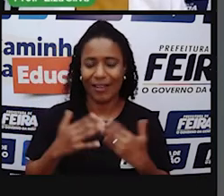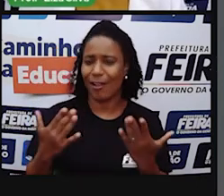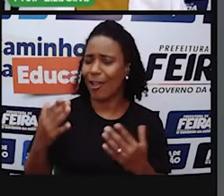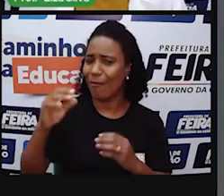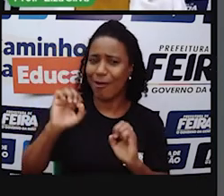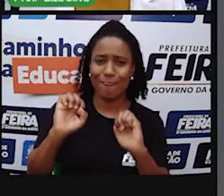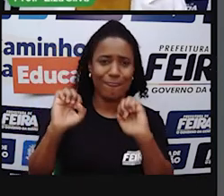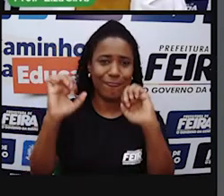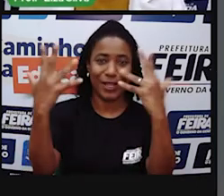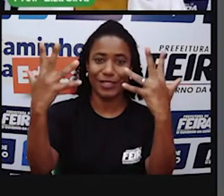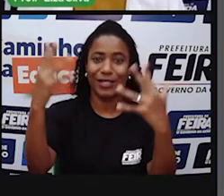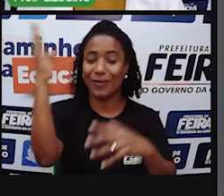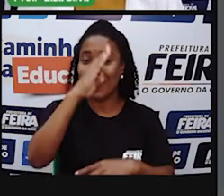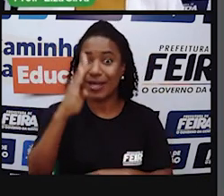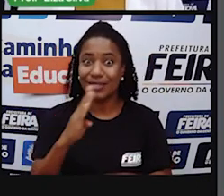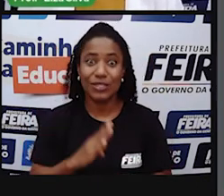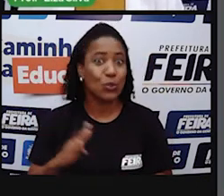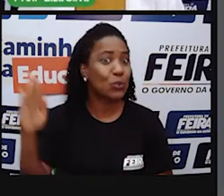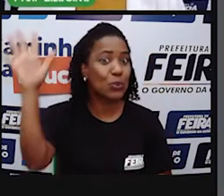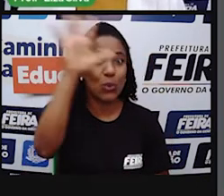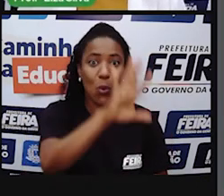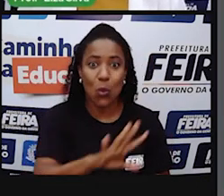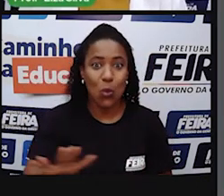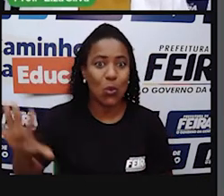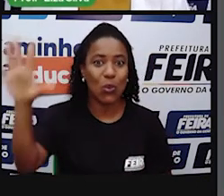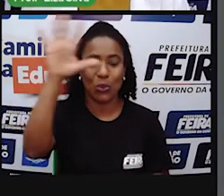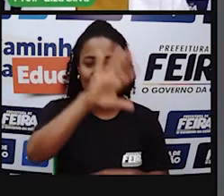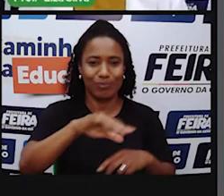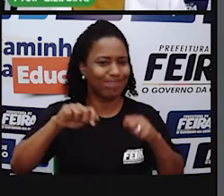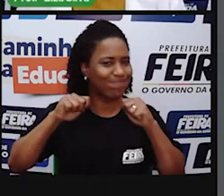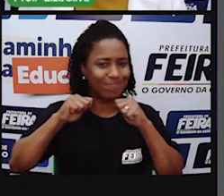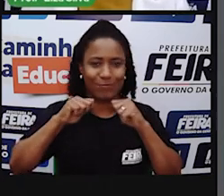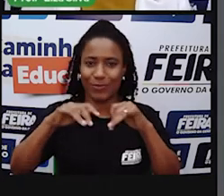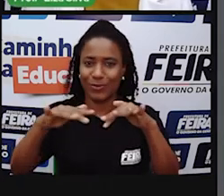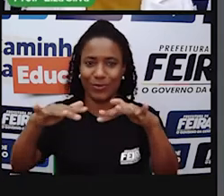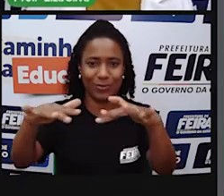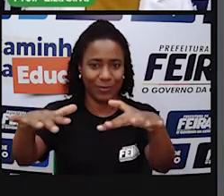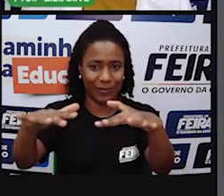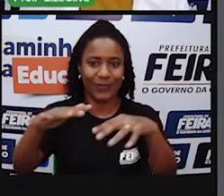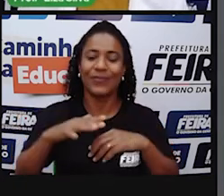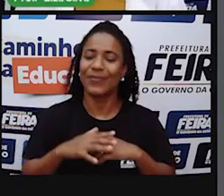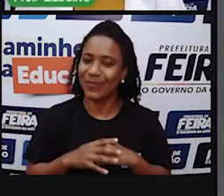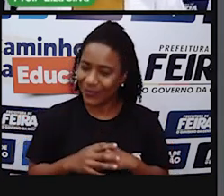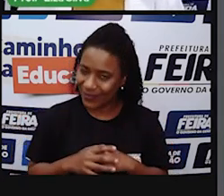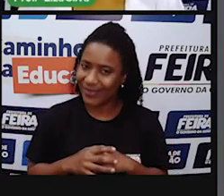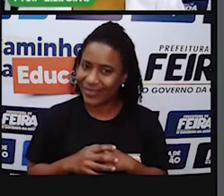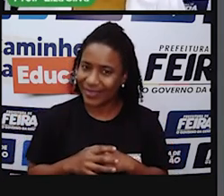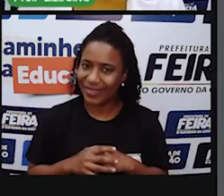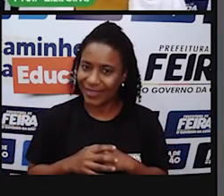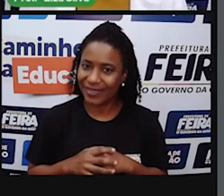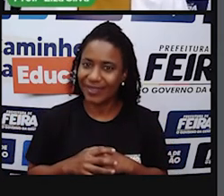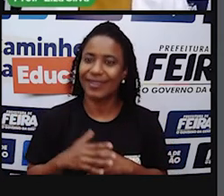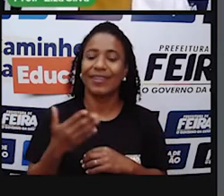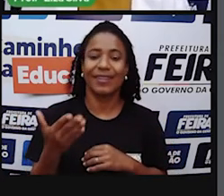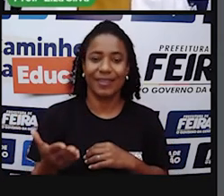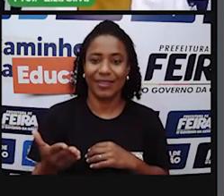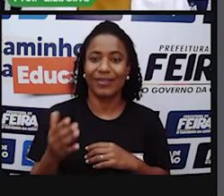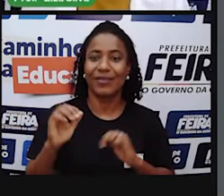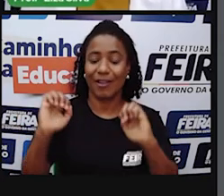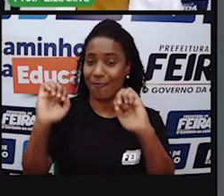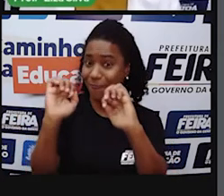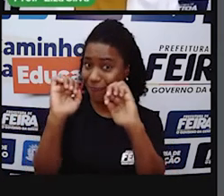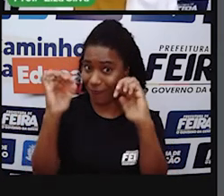festa que se espalha por todo o país E geralmente os municípios Que são mais conhecidos e mais